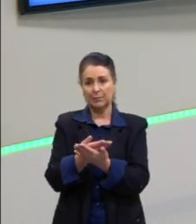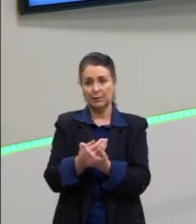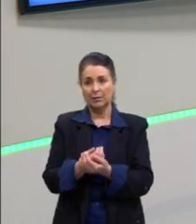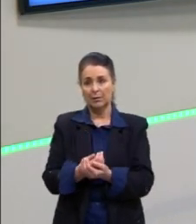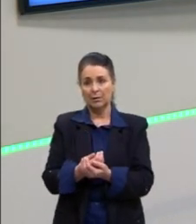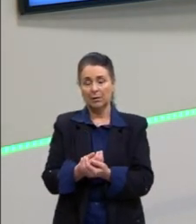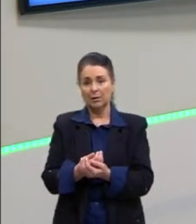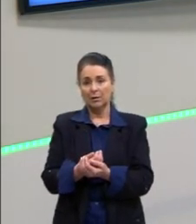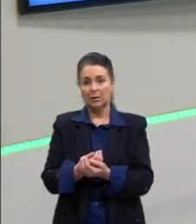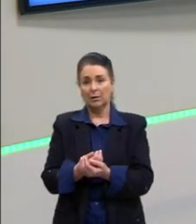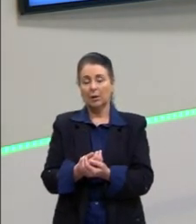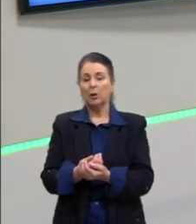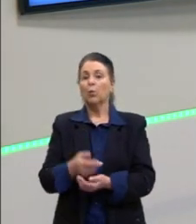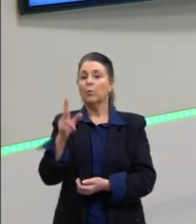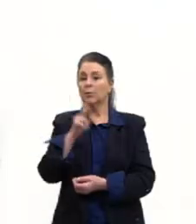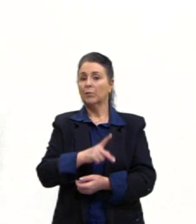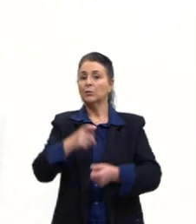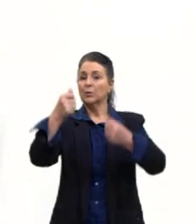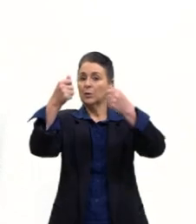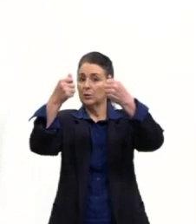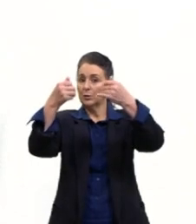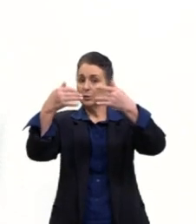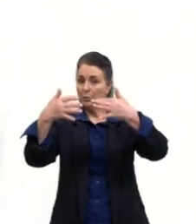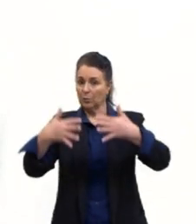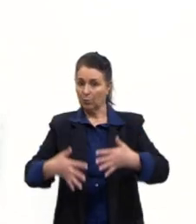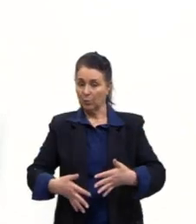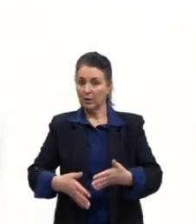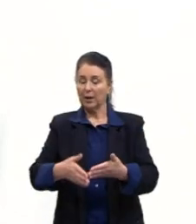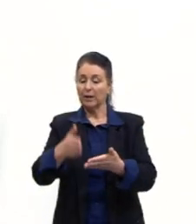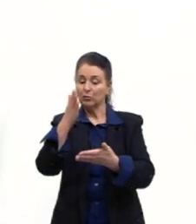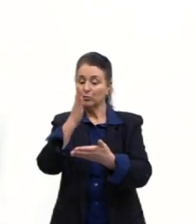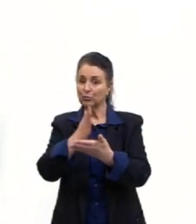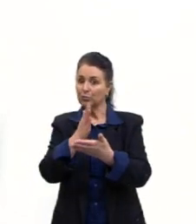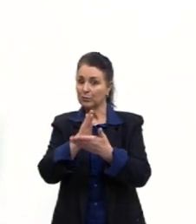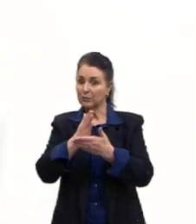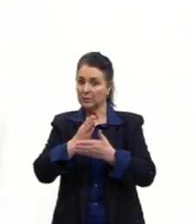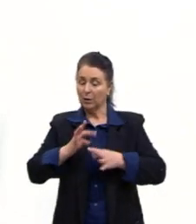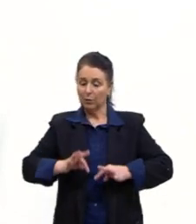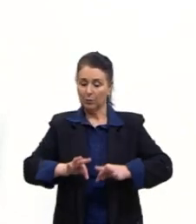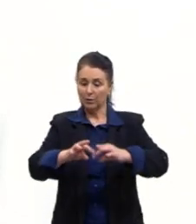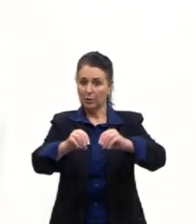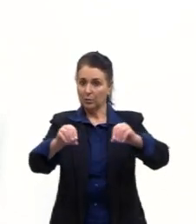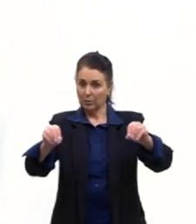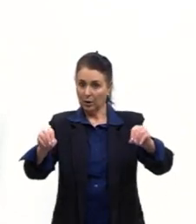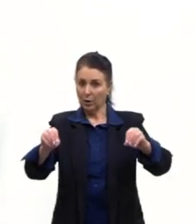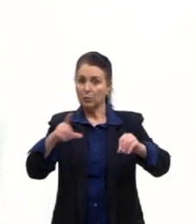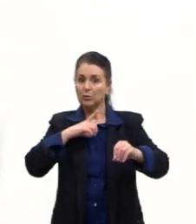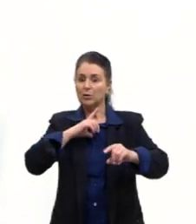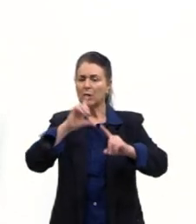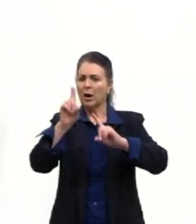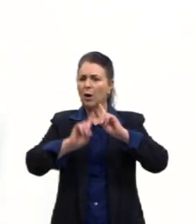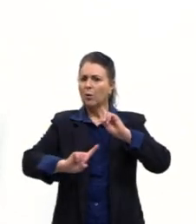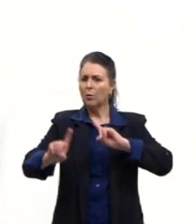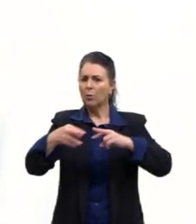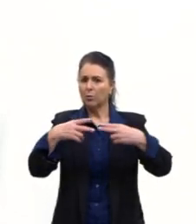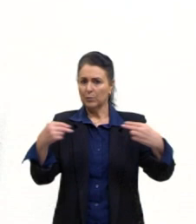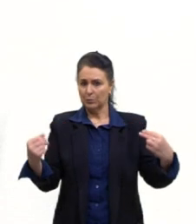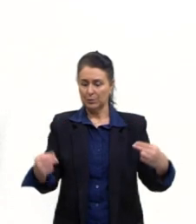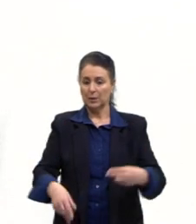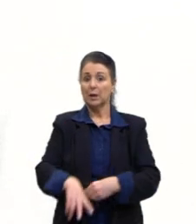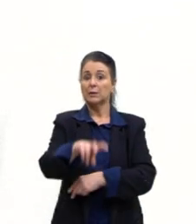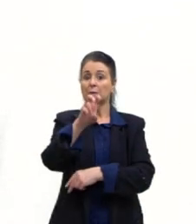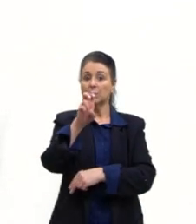O eu falei para vocês, né, que aquela divisão territorial tinha algumas peculiaridades. E nós temos cinco regiões